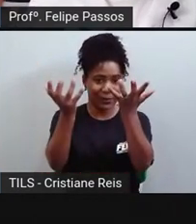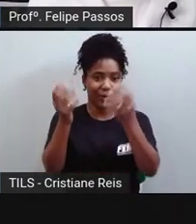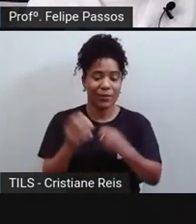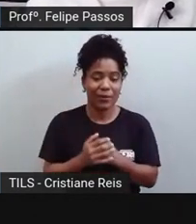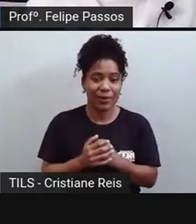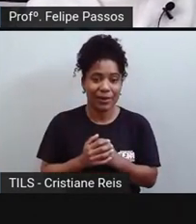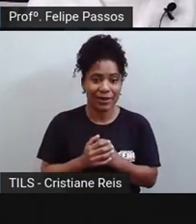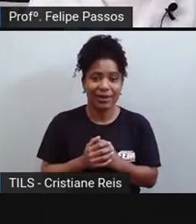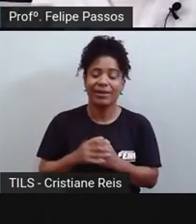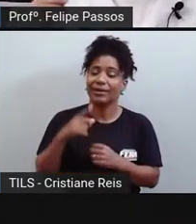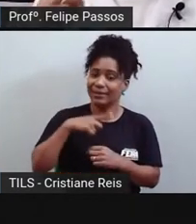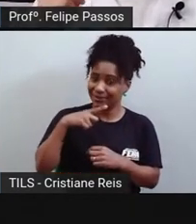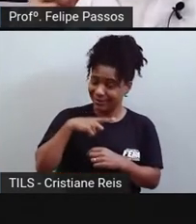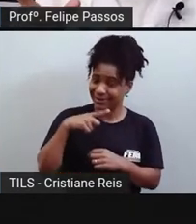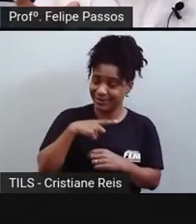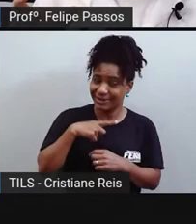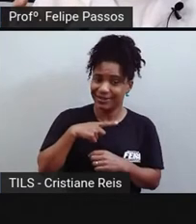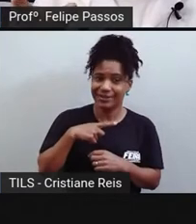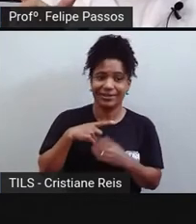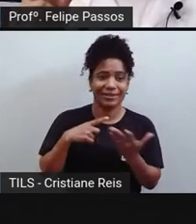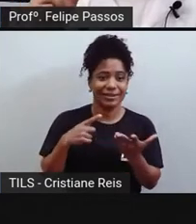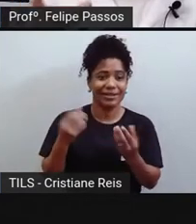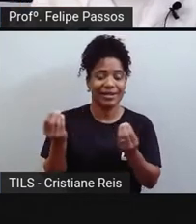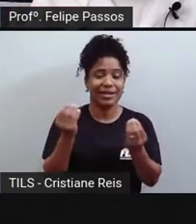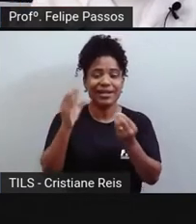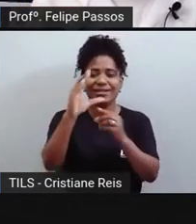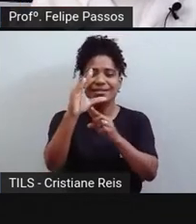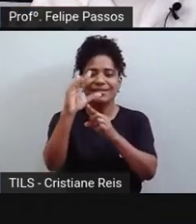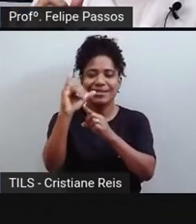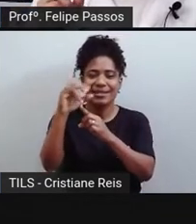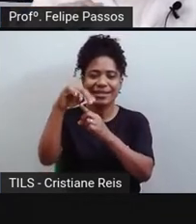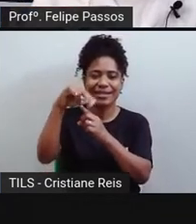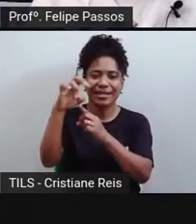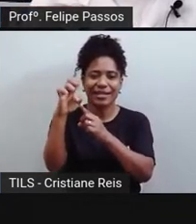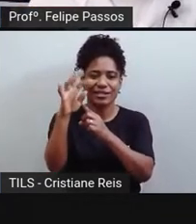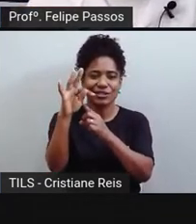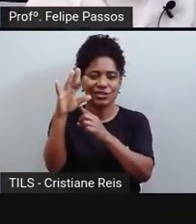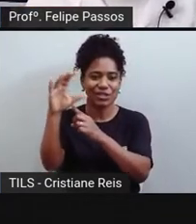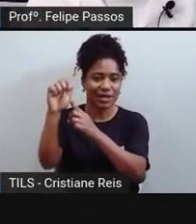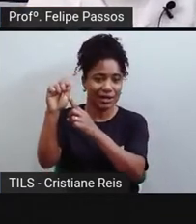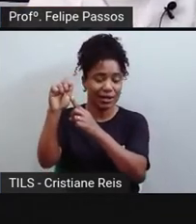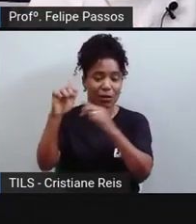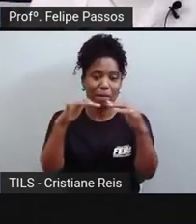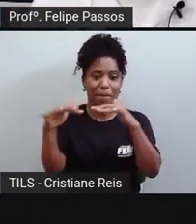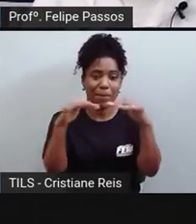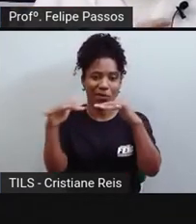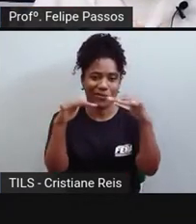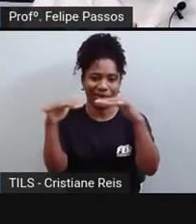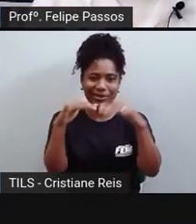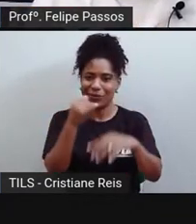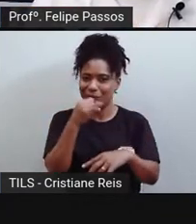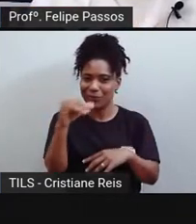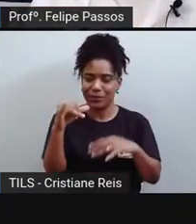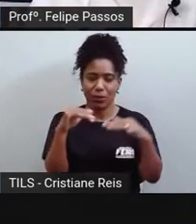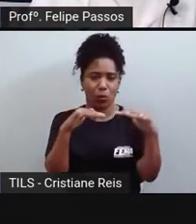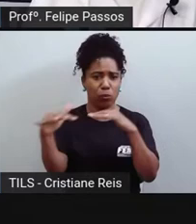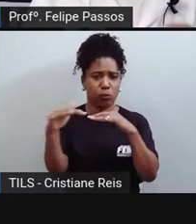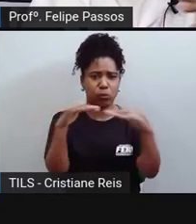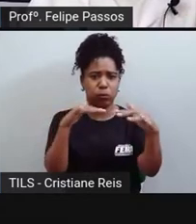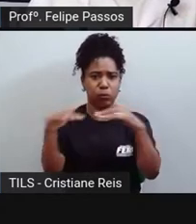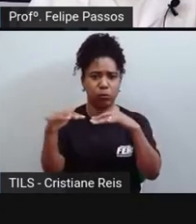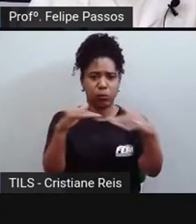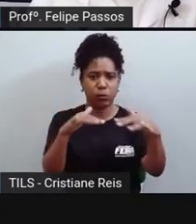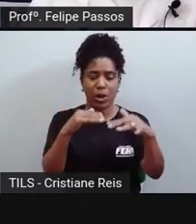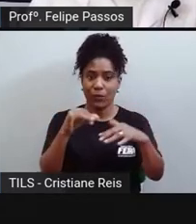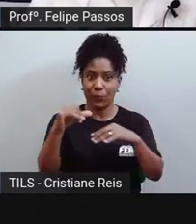energia cinética, na verdade. Energia cinética, vocês devem ter aprendido isso em física, é a energia do movimento. Então, o vento, ele é uma